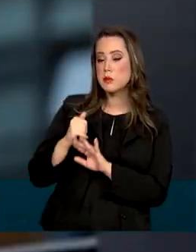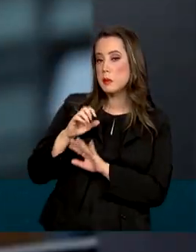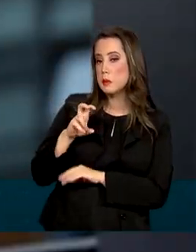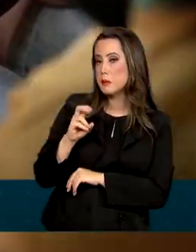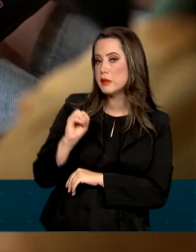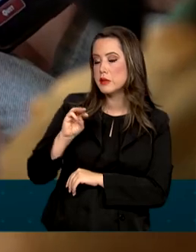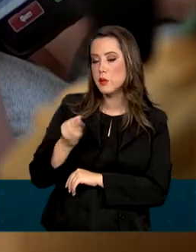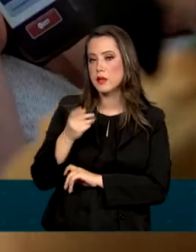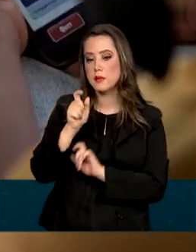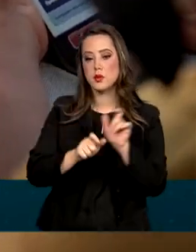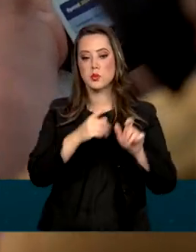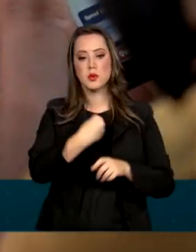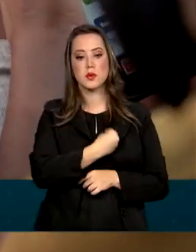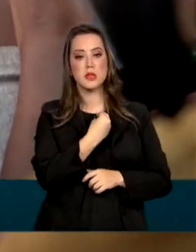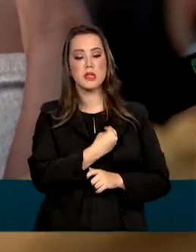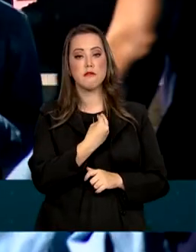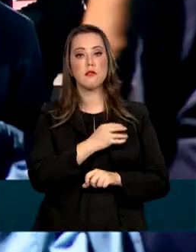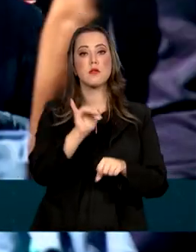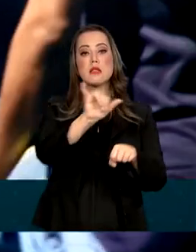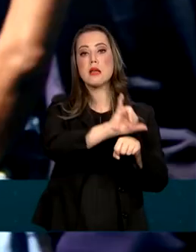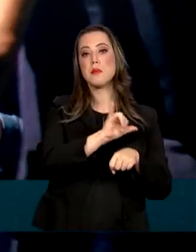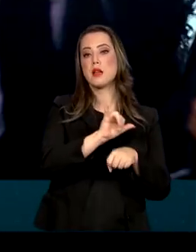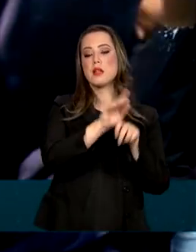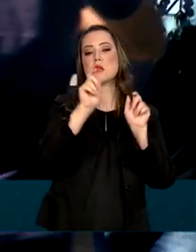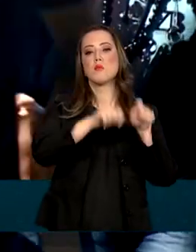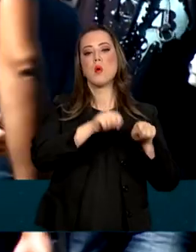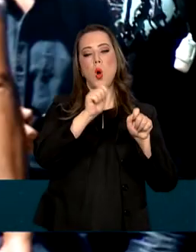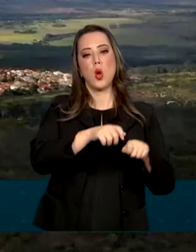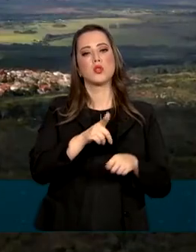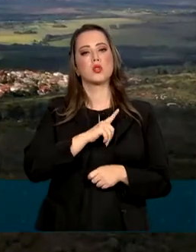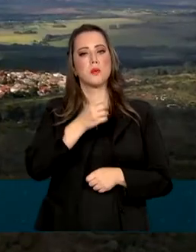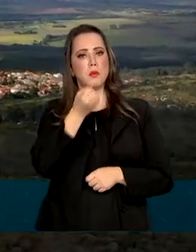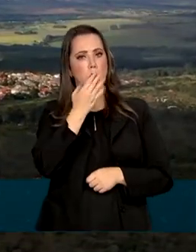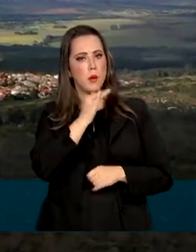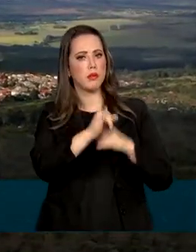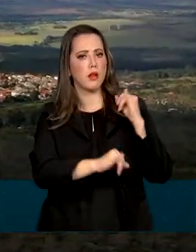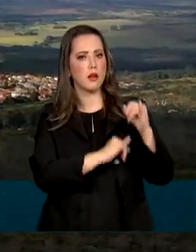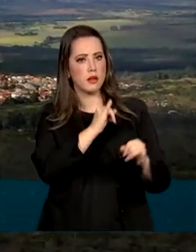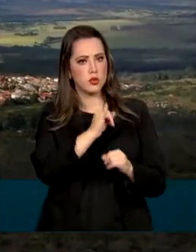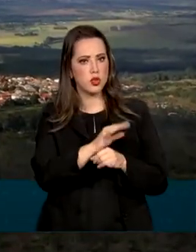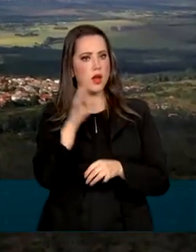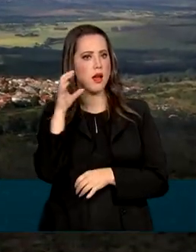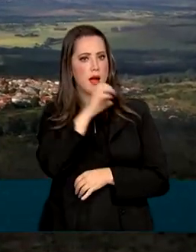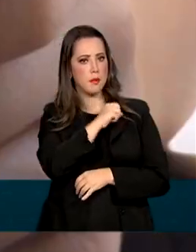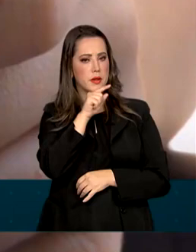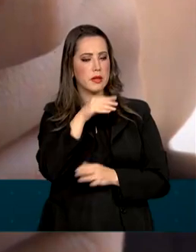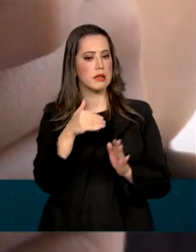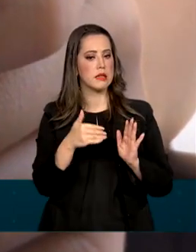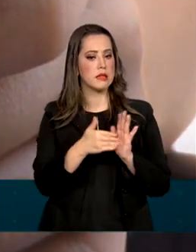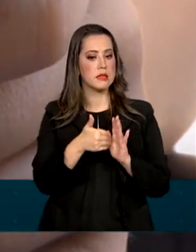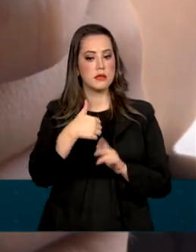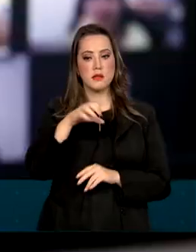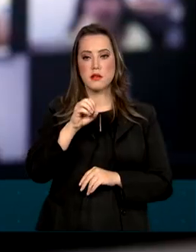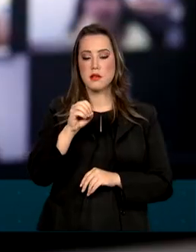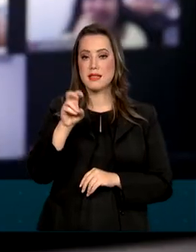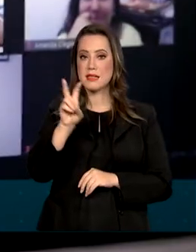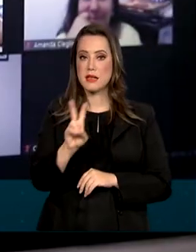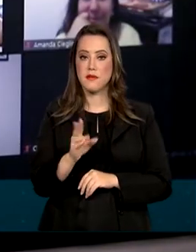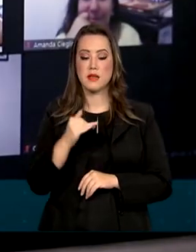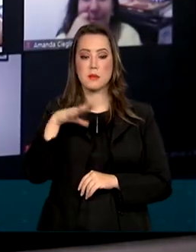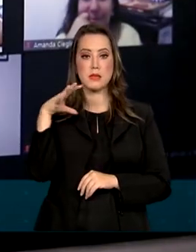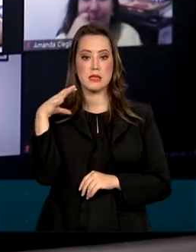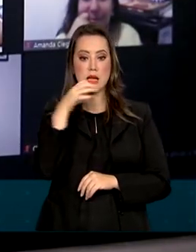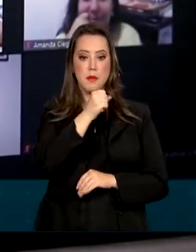de pessoas que vivem nesses locais podem ser beneficiadas com uma internet até 100 vezes mais